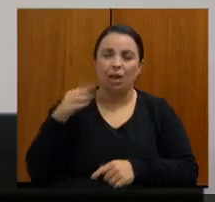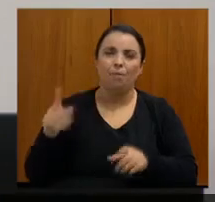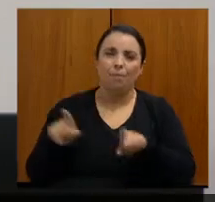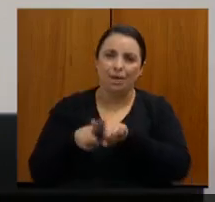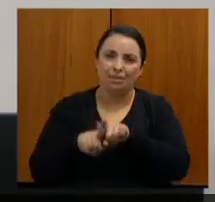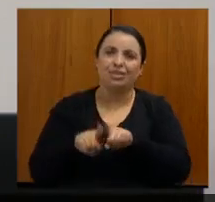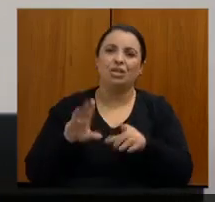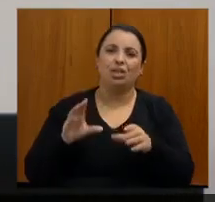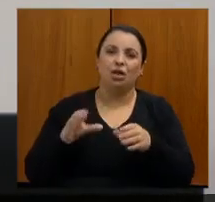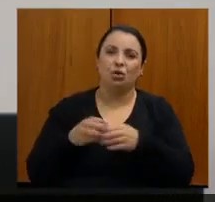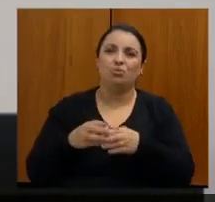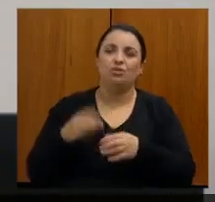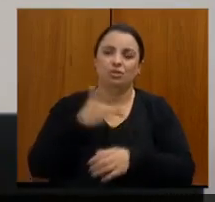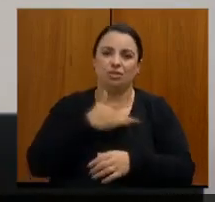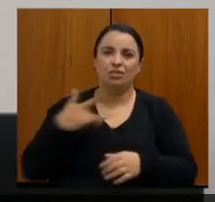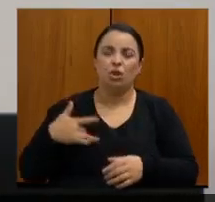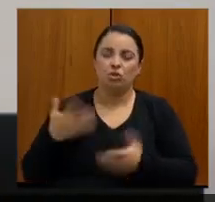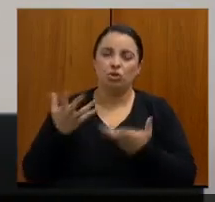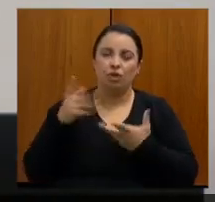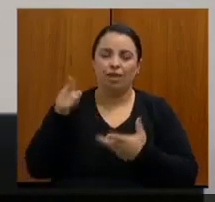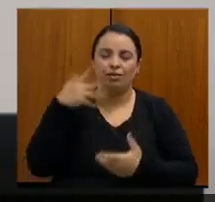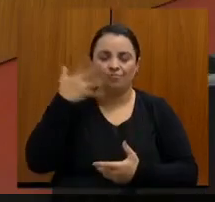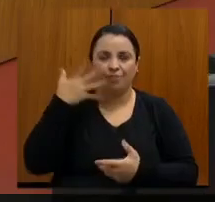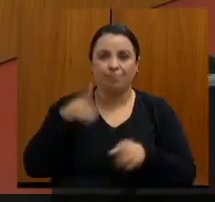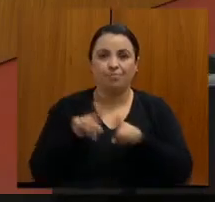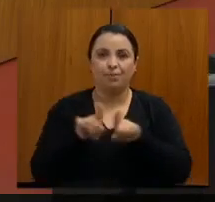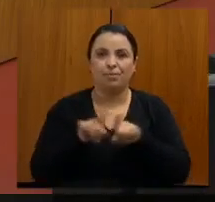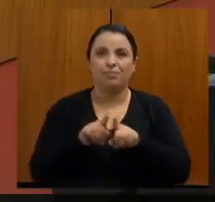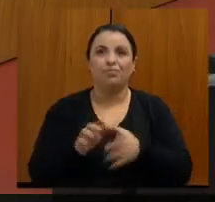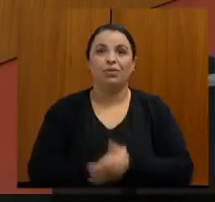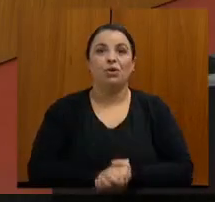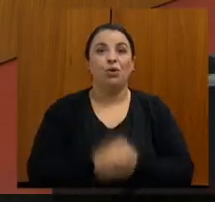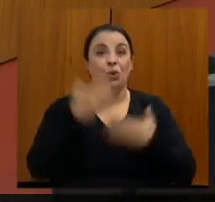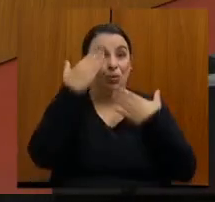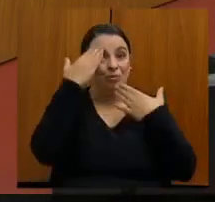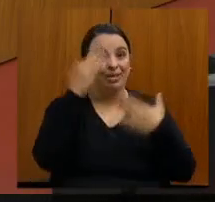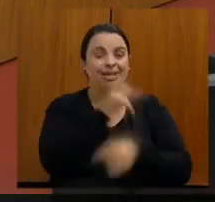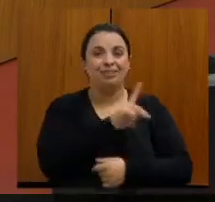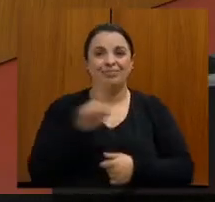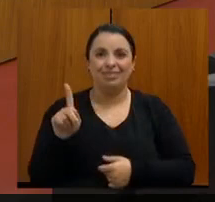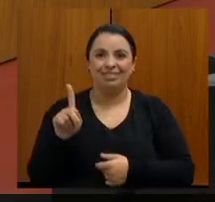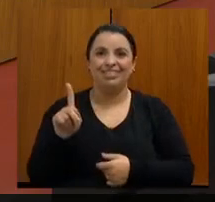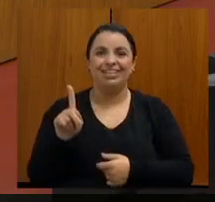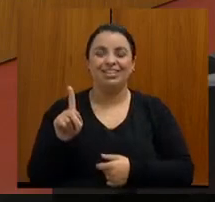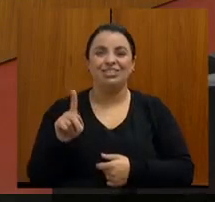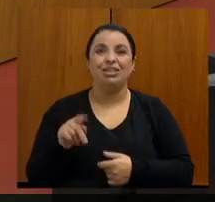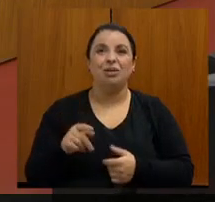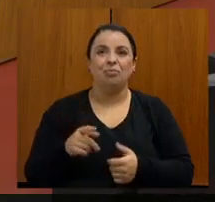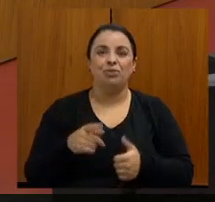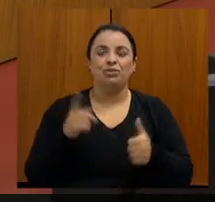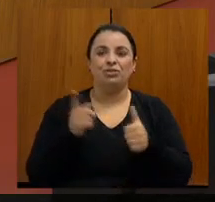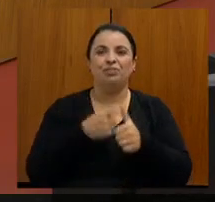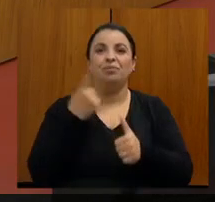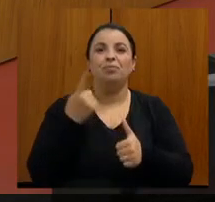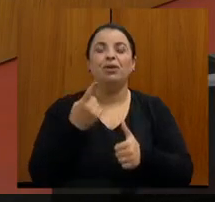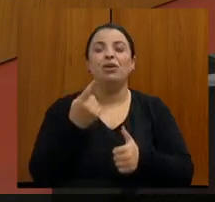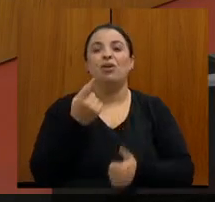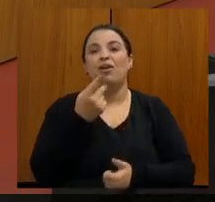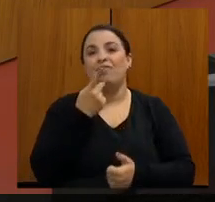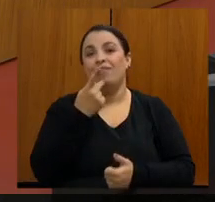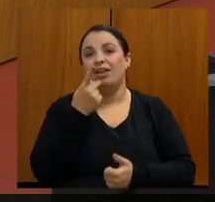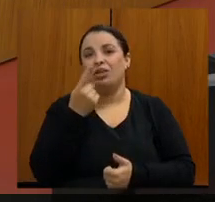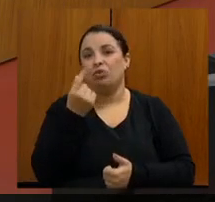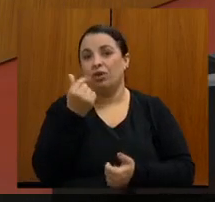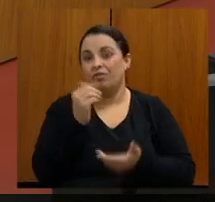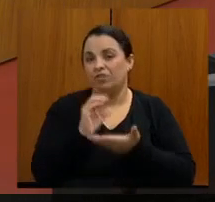a opinião do deputado Carlos Pimenta. Obrigado, presidente. E, primeiro, vamos falar do investimento, doutor